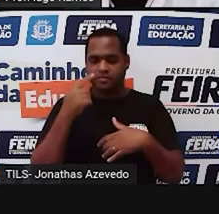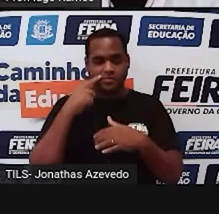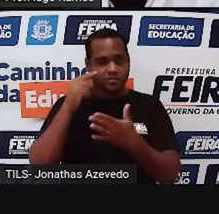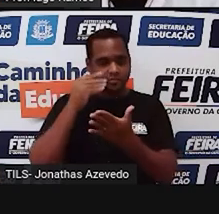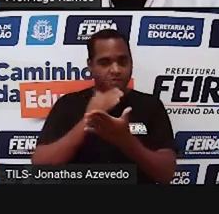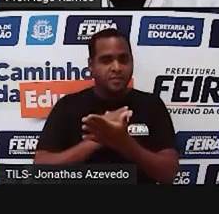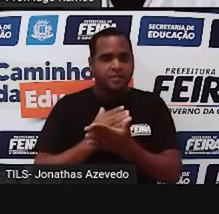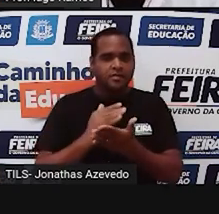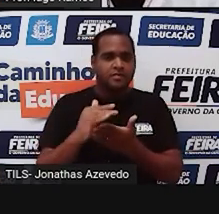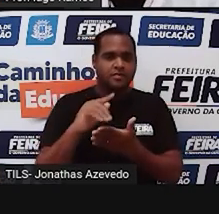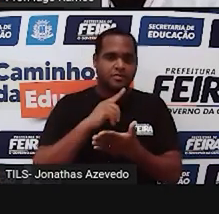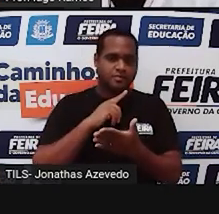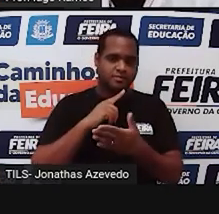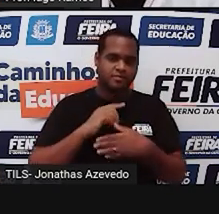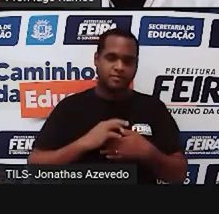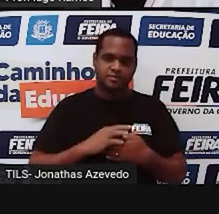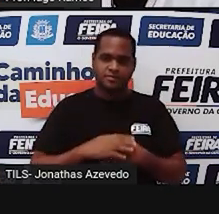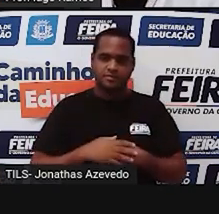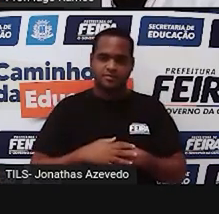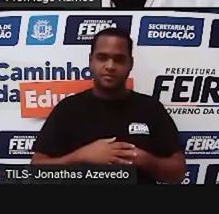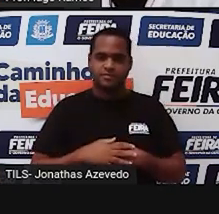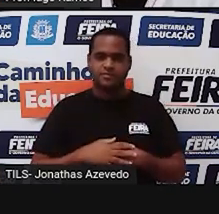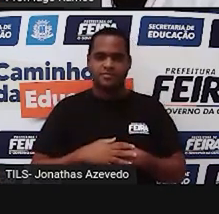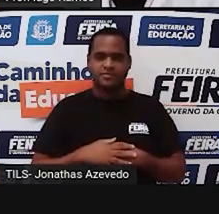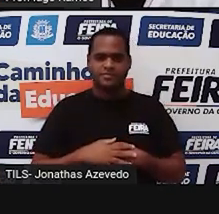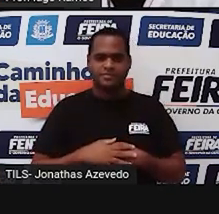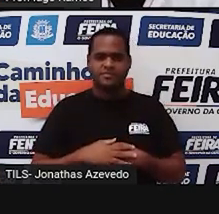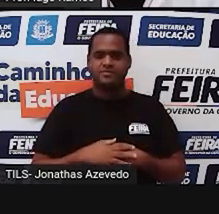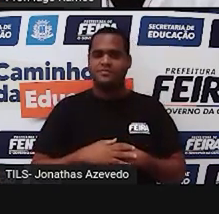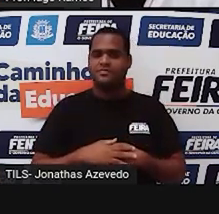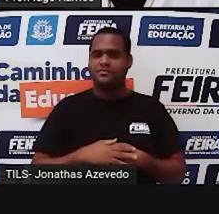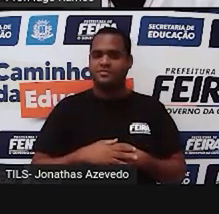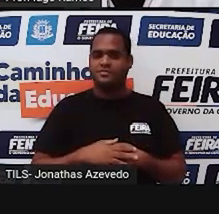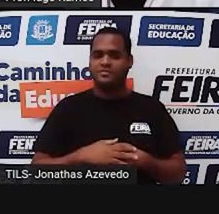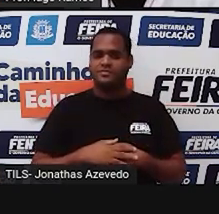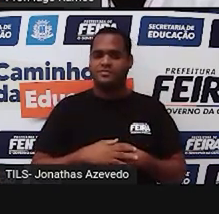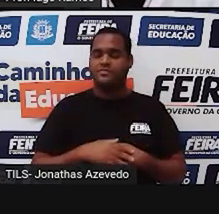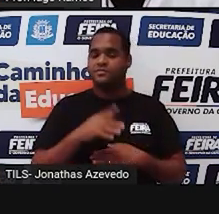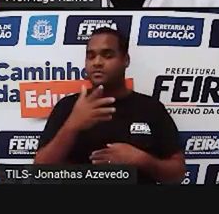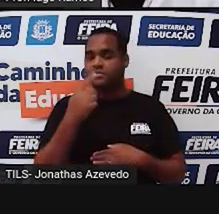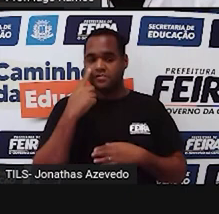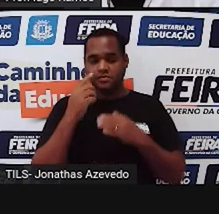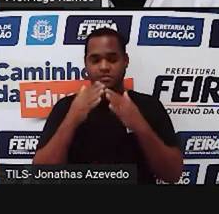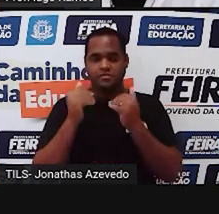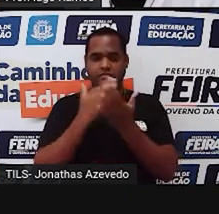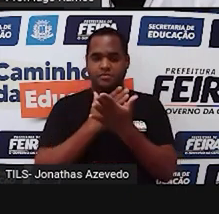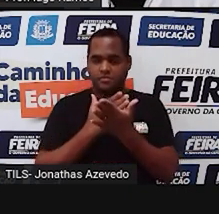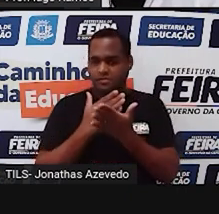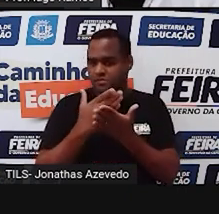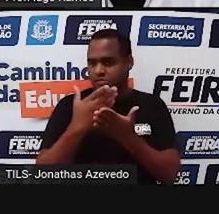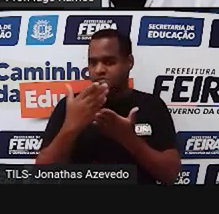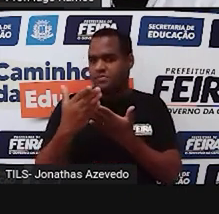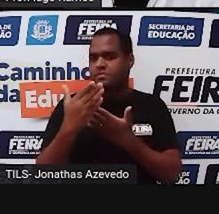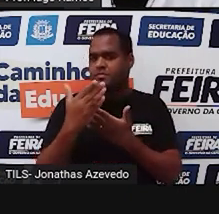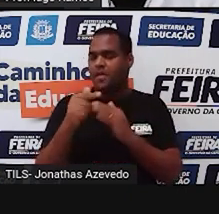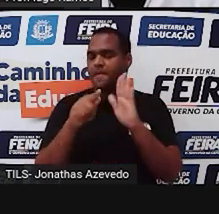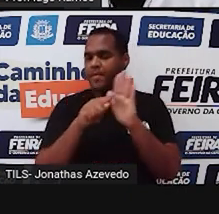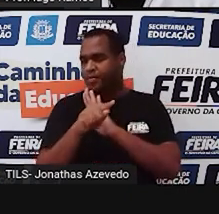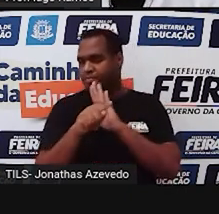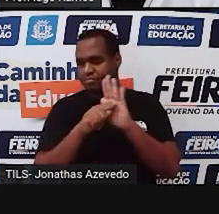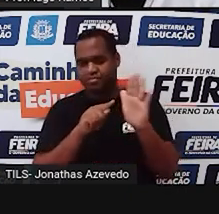start ao dar o start vai pedir aqui ó vai começar né o quiz